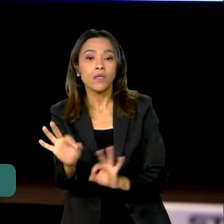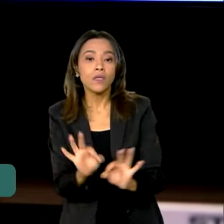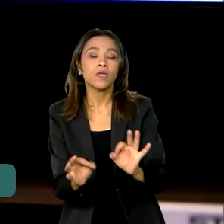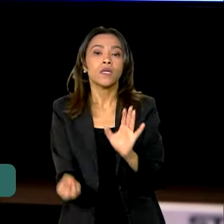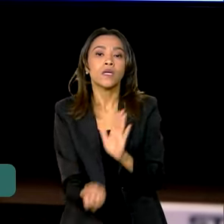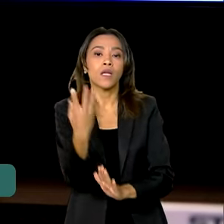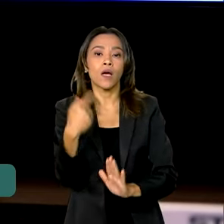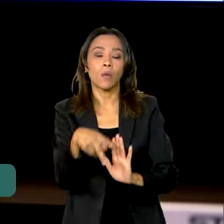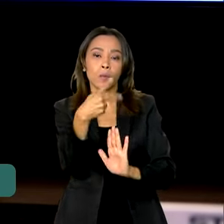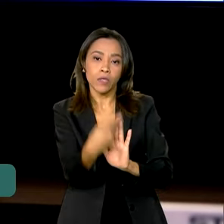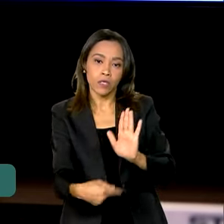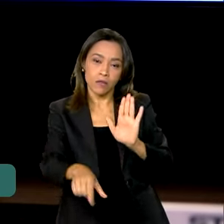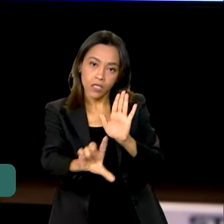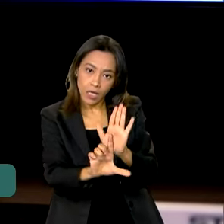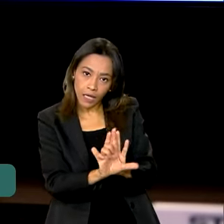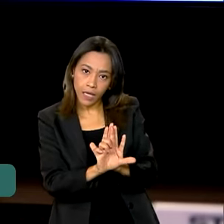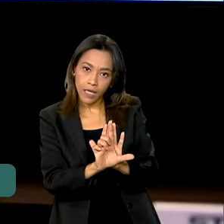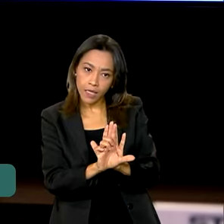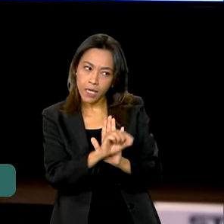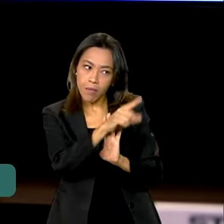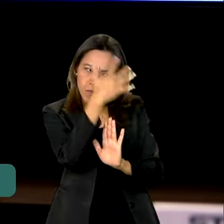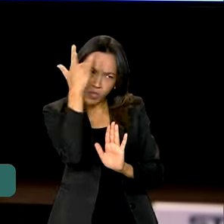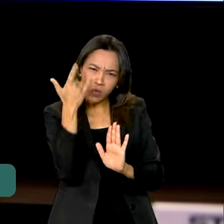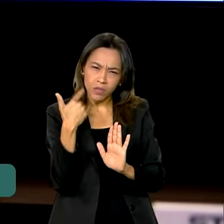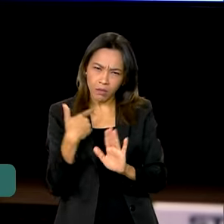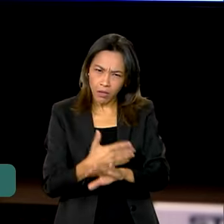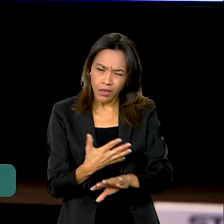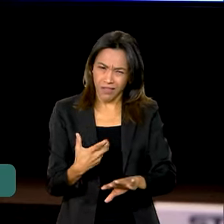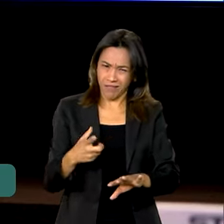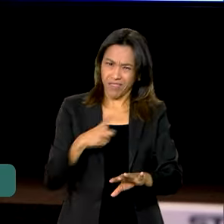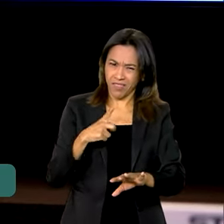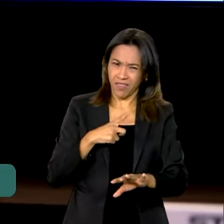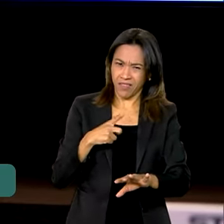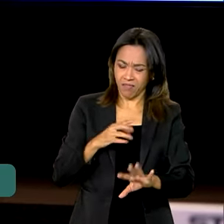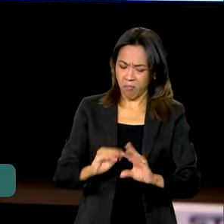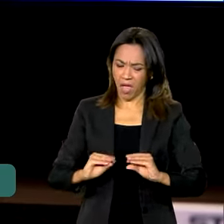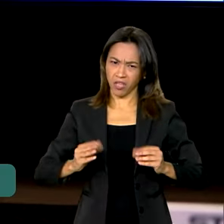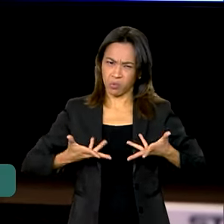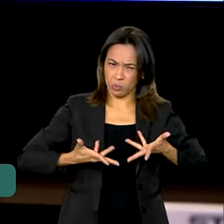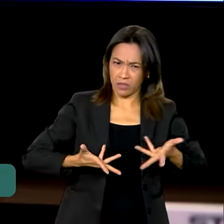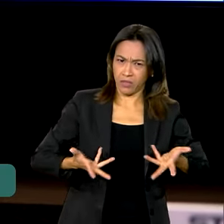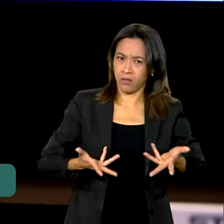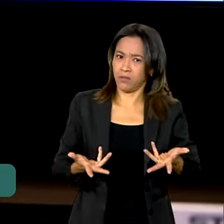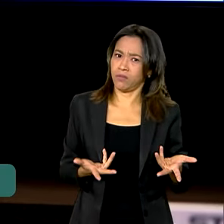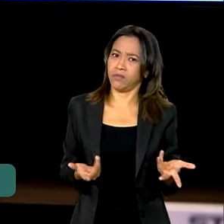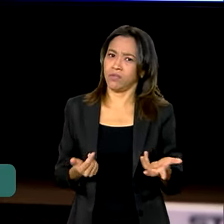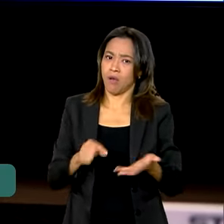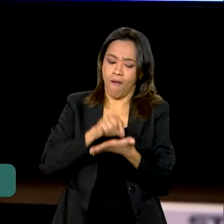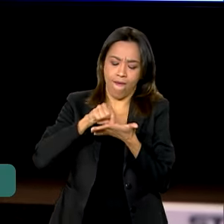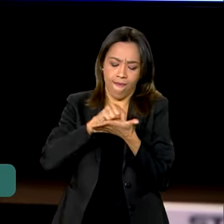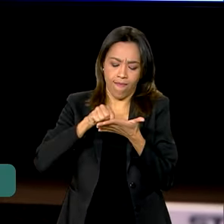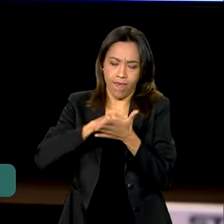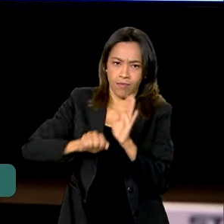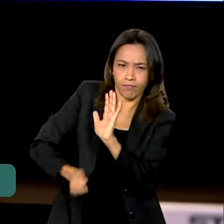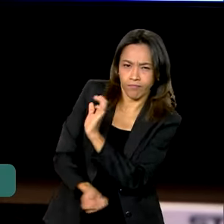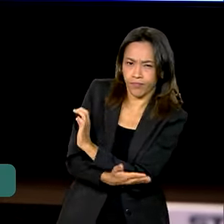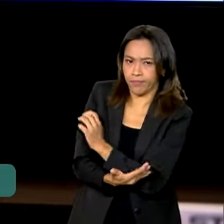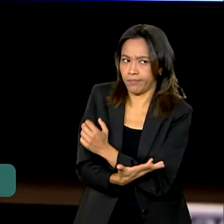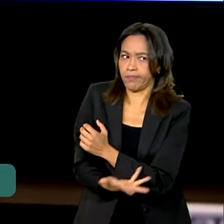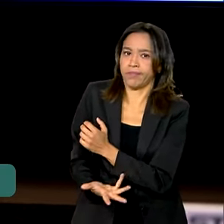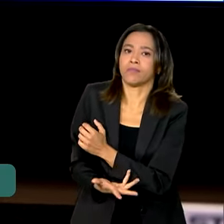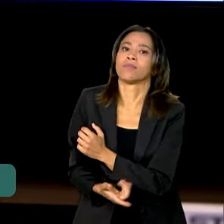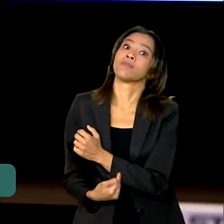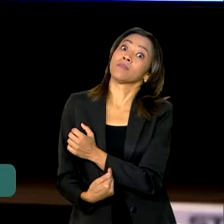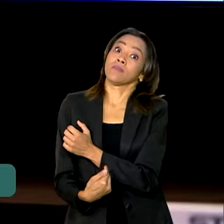tanto o desportista, que pratica esse ato delituoso, como qualquer tipo de autor